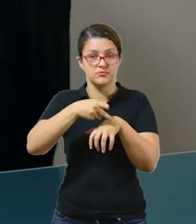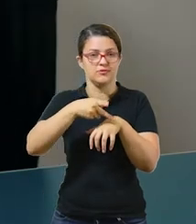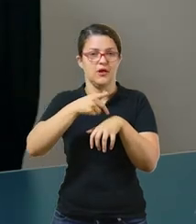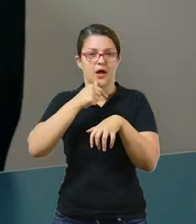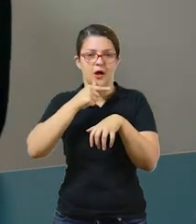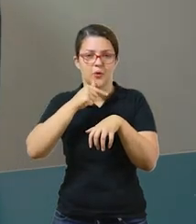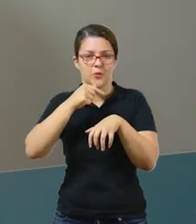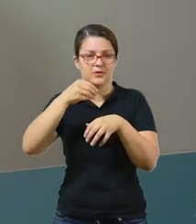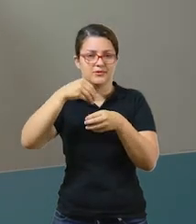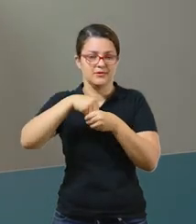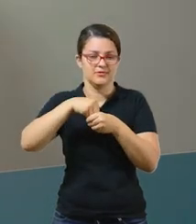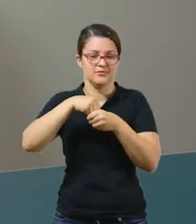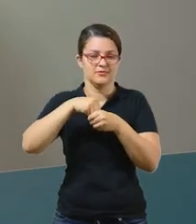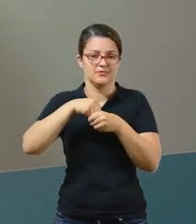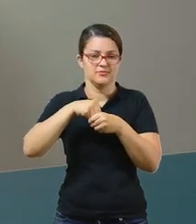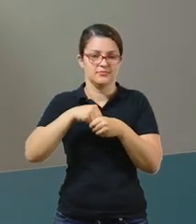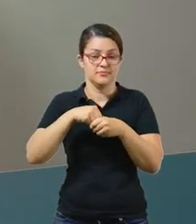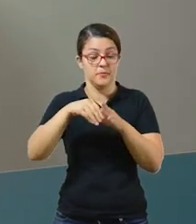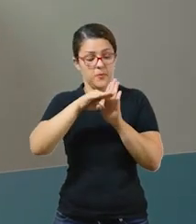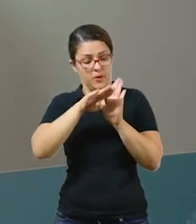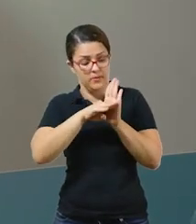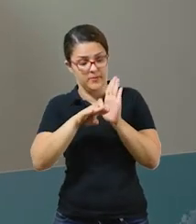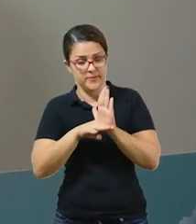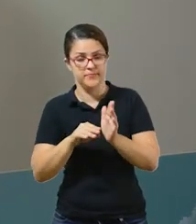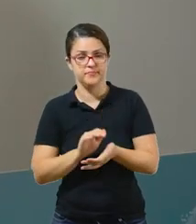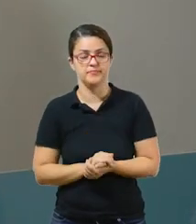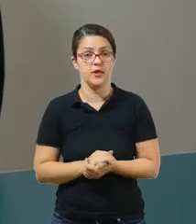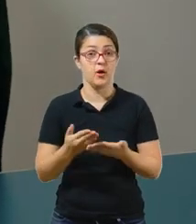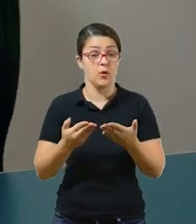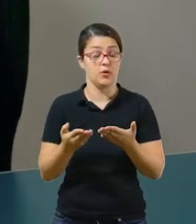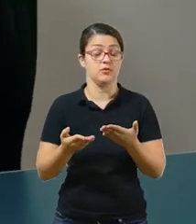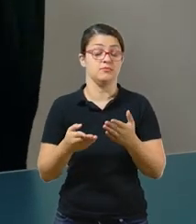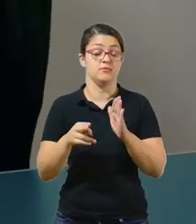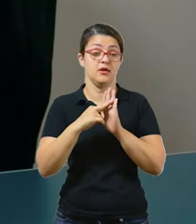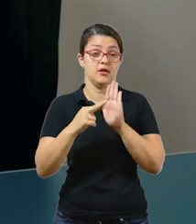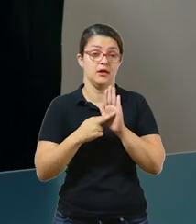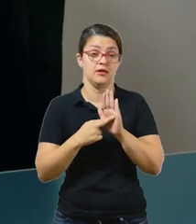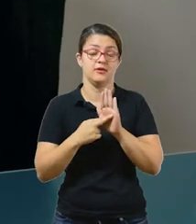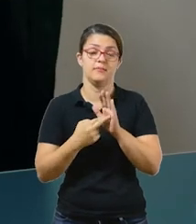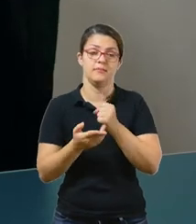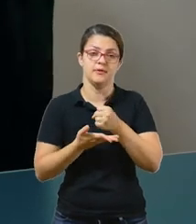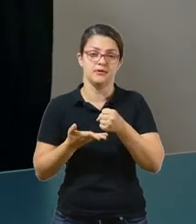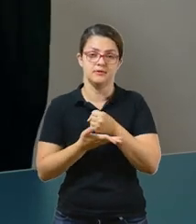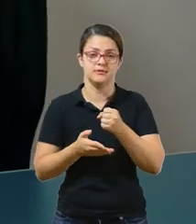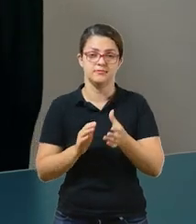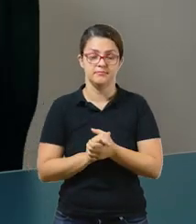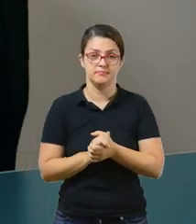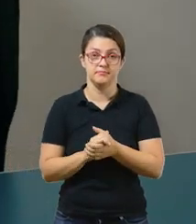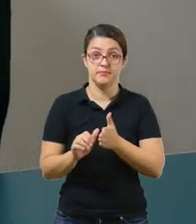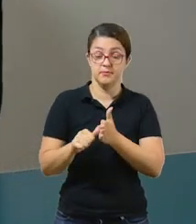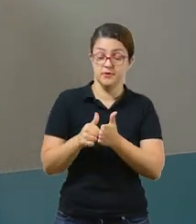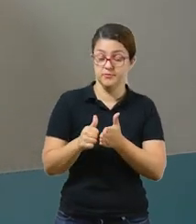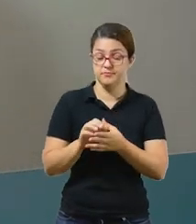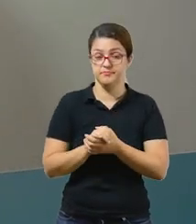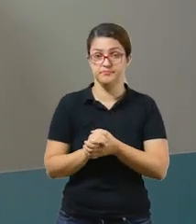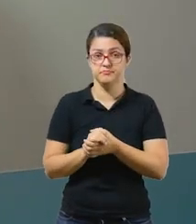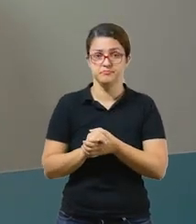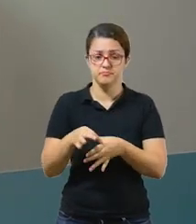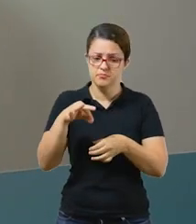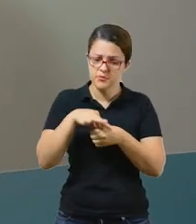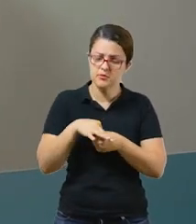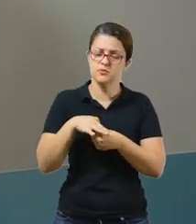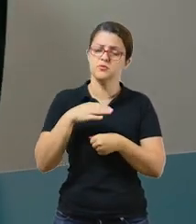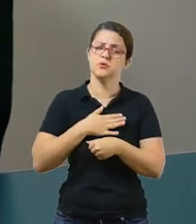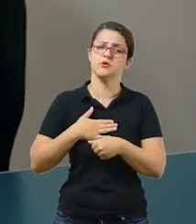E aí, existem algumas regras básicas para você decidir o que eu vou plantar. Então, primeira coisa, plante o que você gosta de